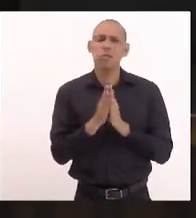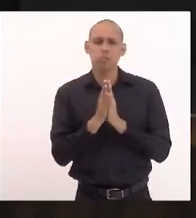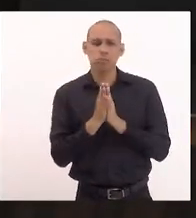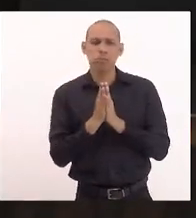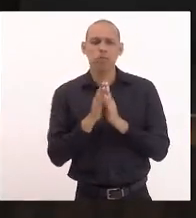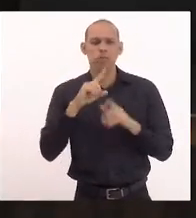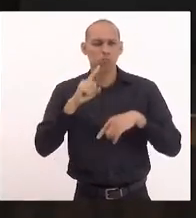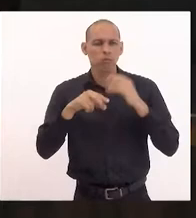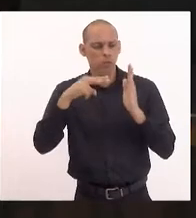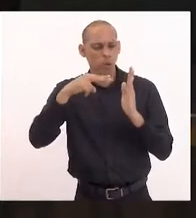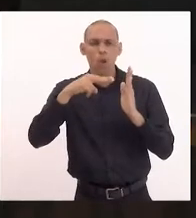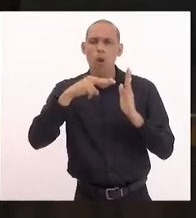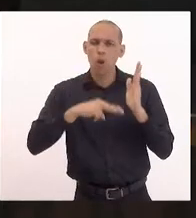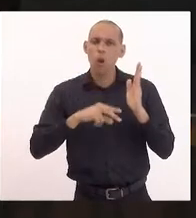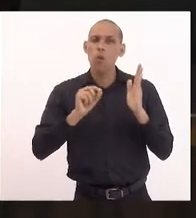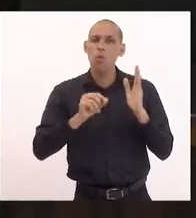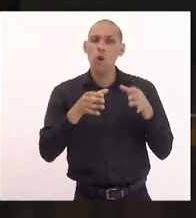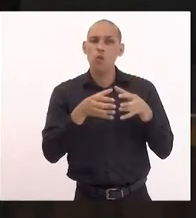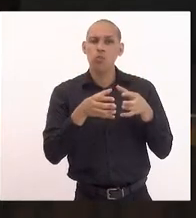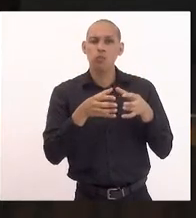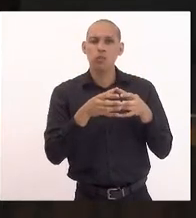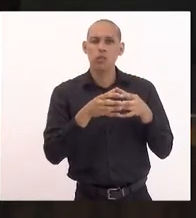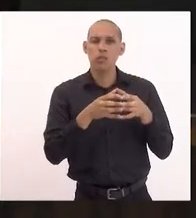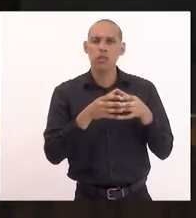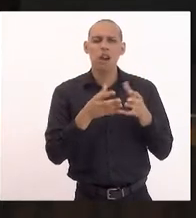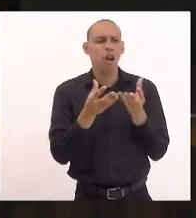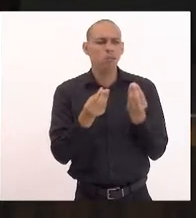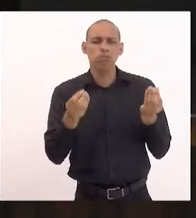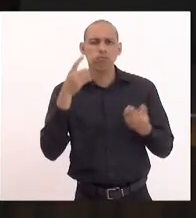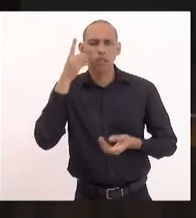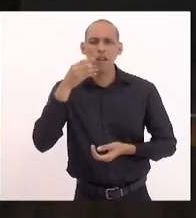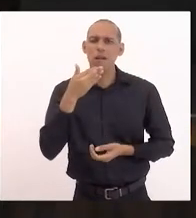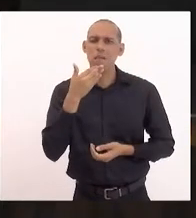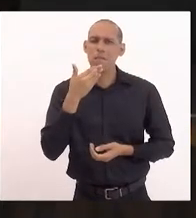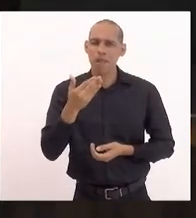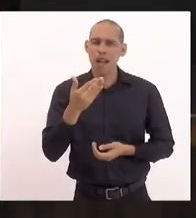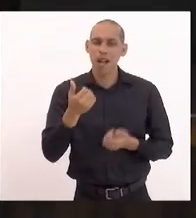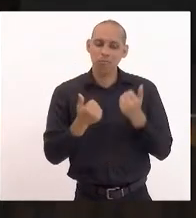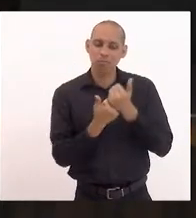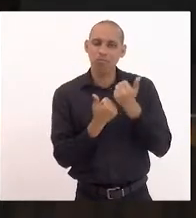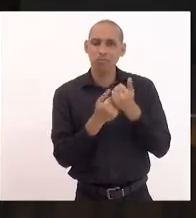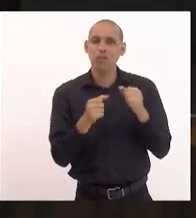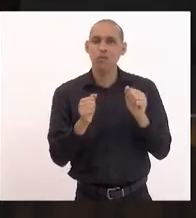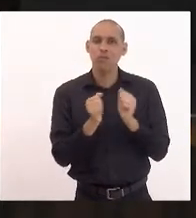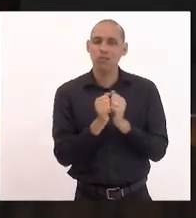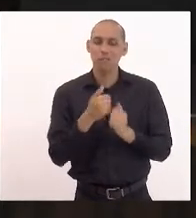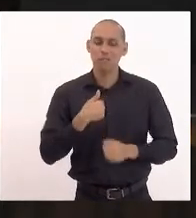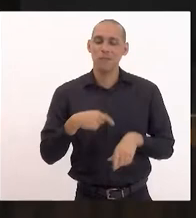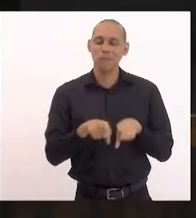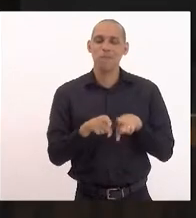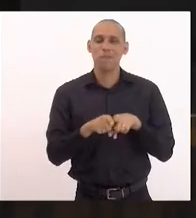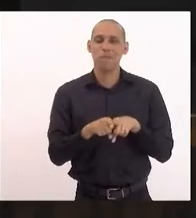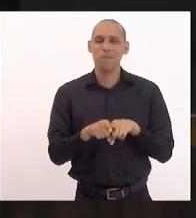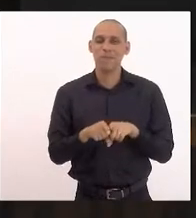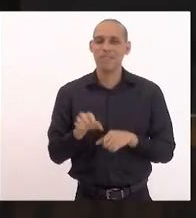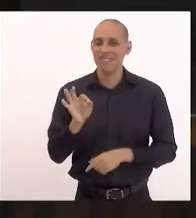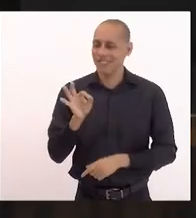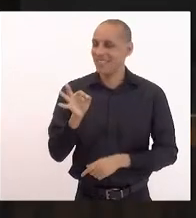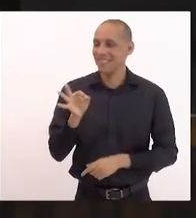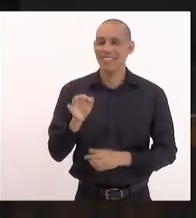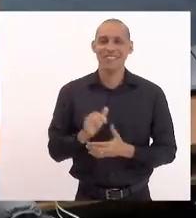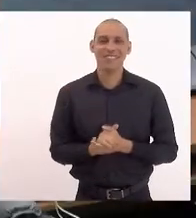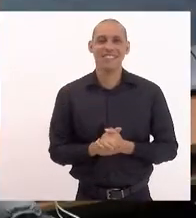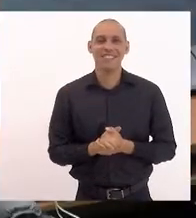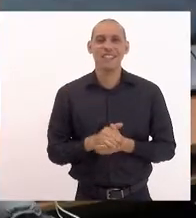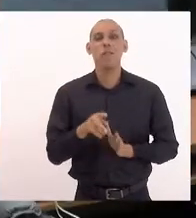uma olhada no nosso grupo, que vários deputados estão pedindo com a autoria, inclusive eu. Sim, com certeza. O projeto